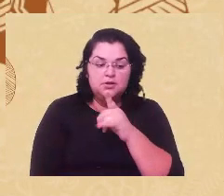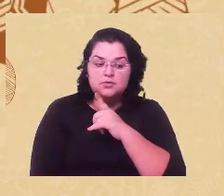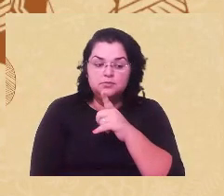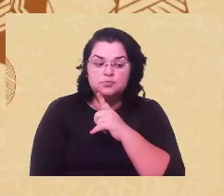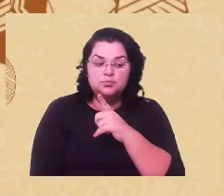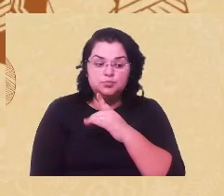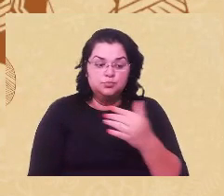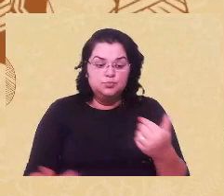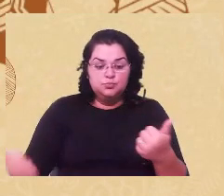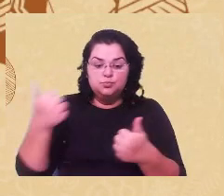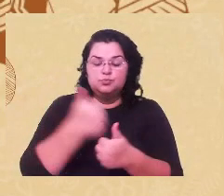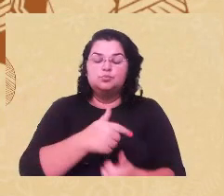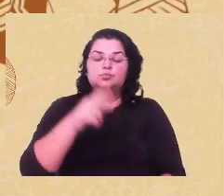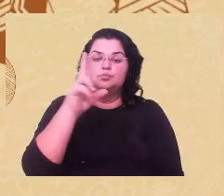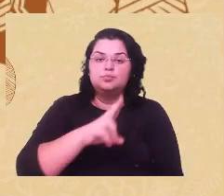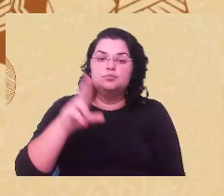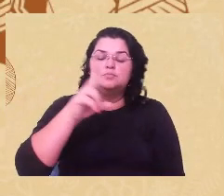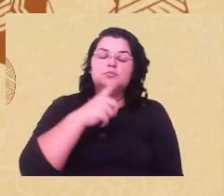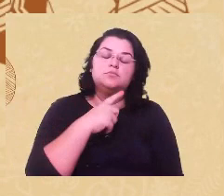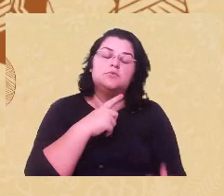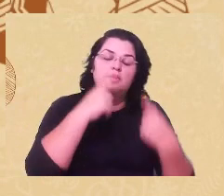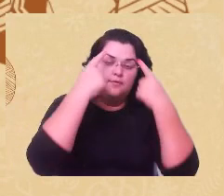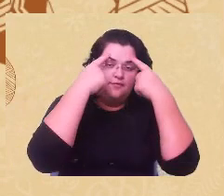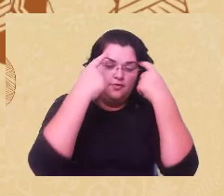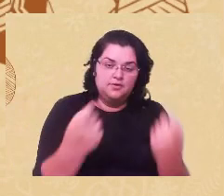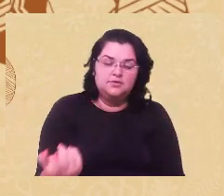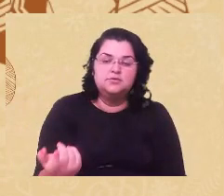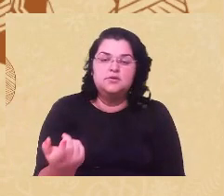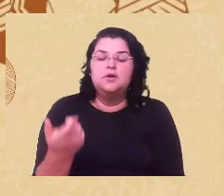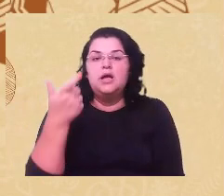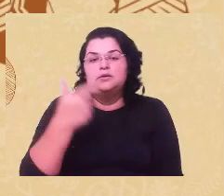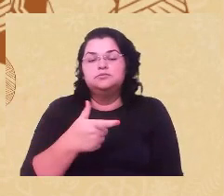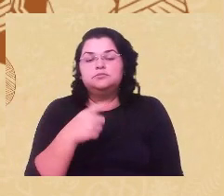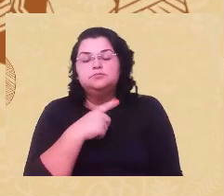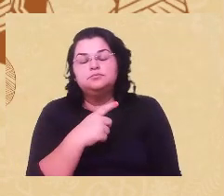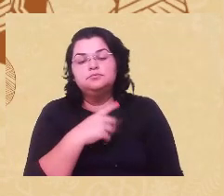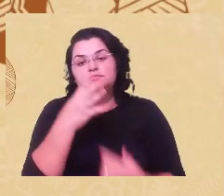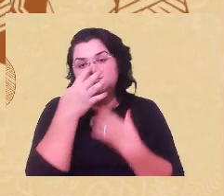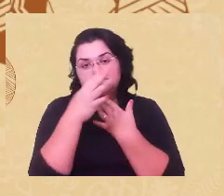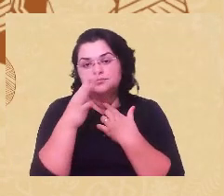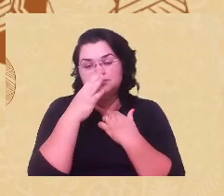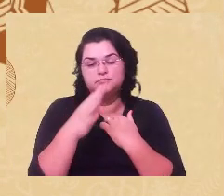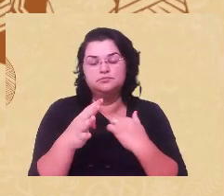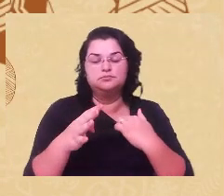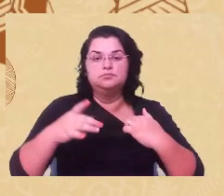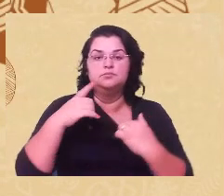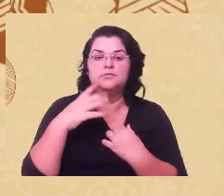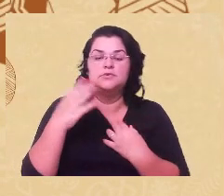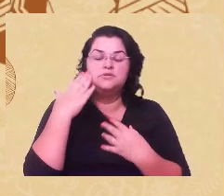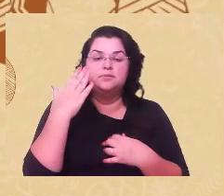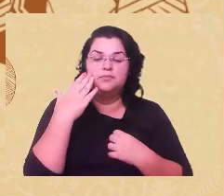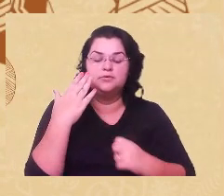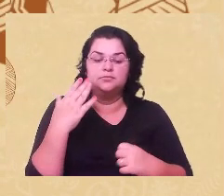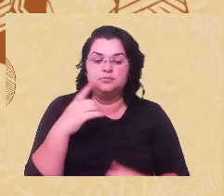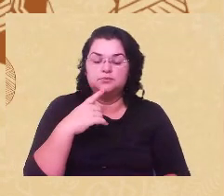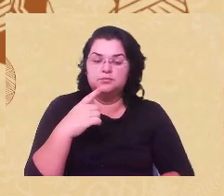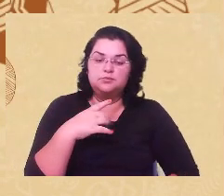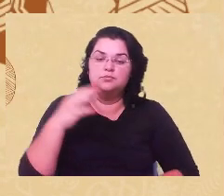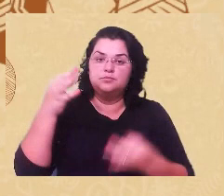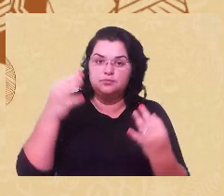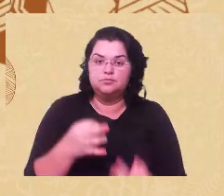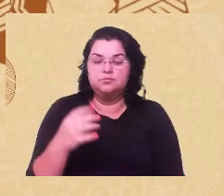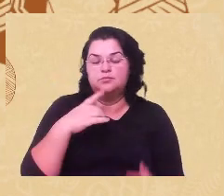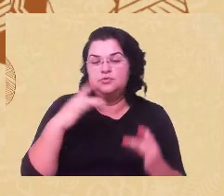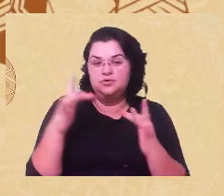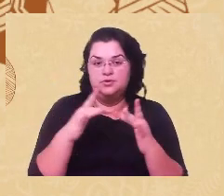contra o uso do termo de violência obstétrica, onde se afirmam, né, detentores com saber efetivamente mais consolidados